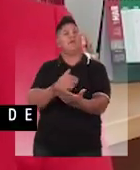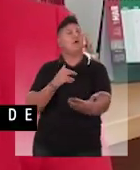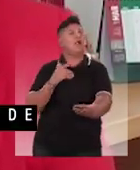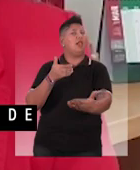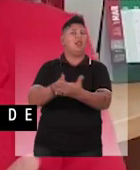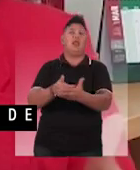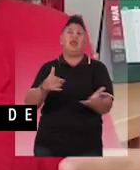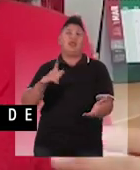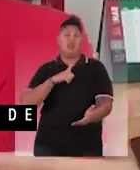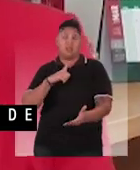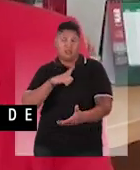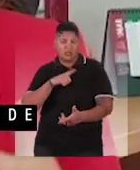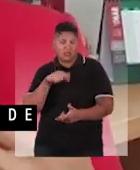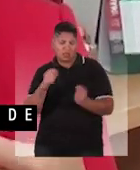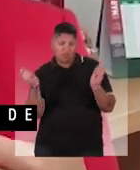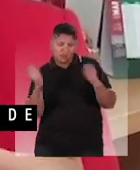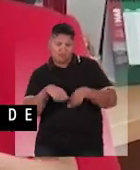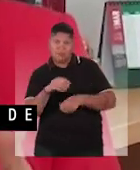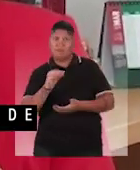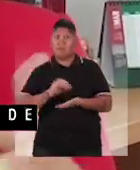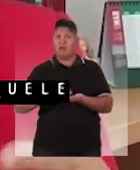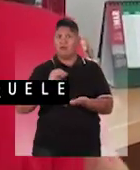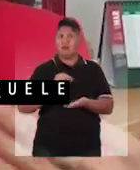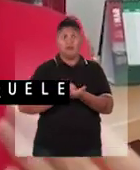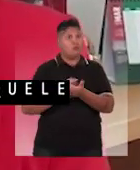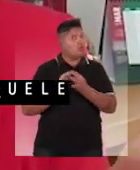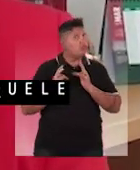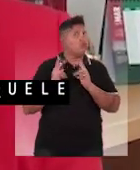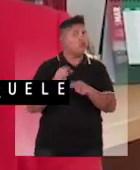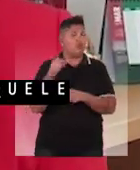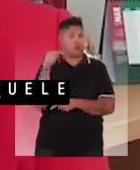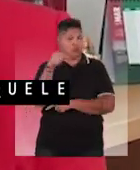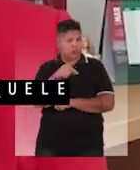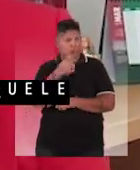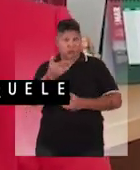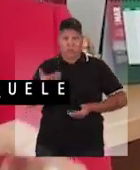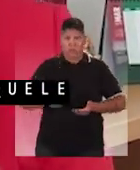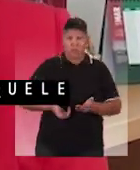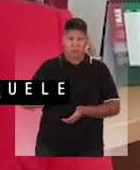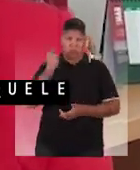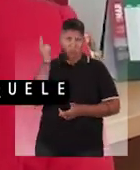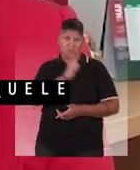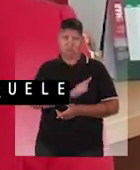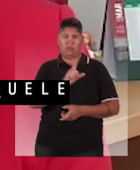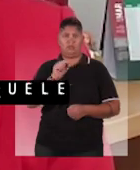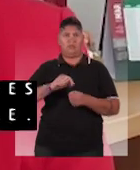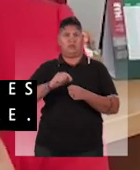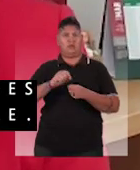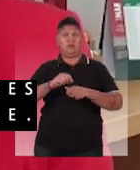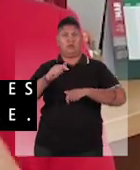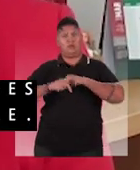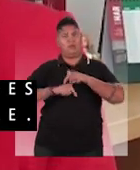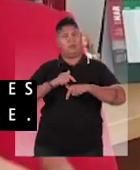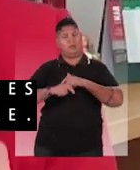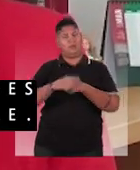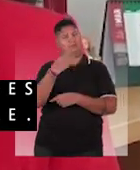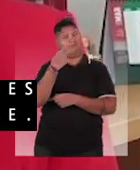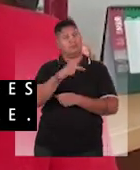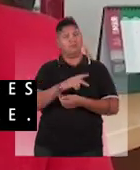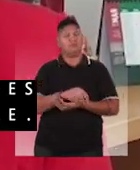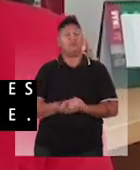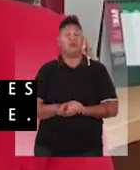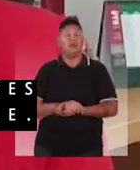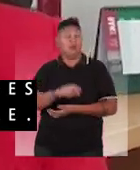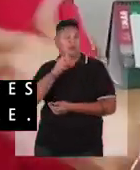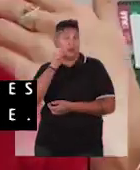enquanto houver essa circunstância de incapacidade total daquele trabalhador para realizar as atividades de